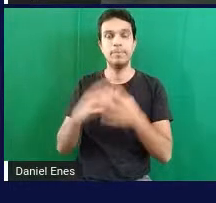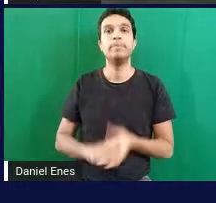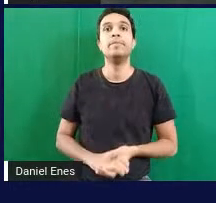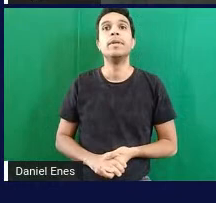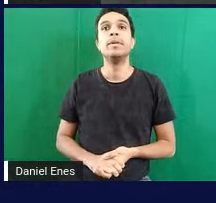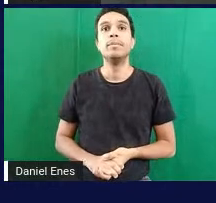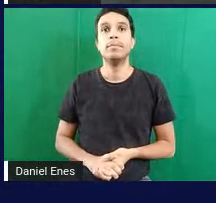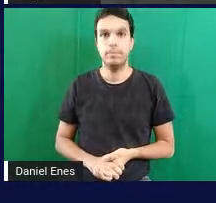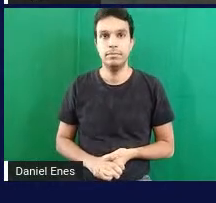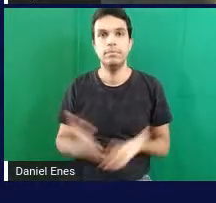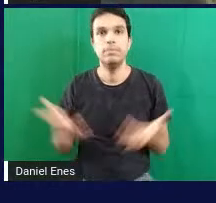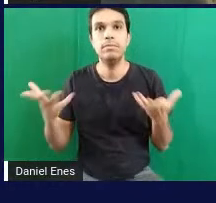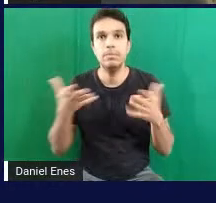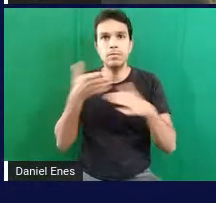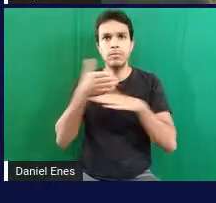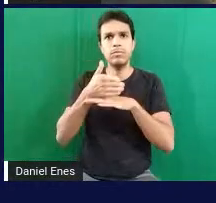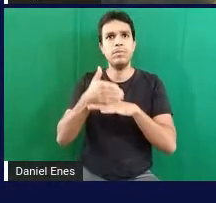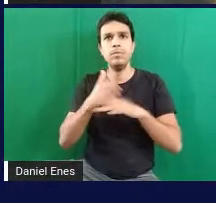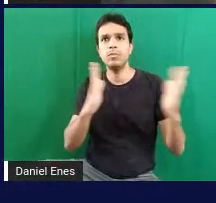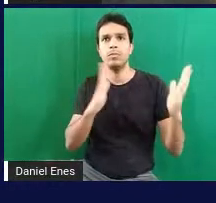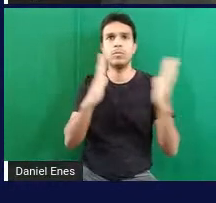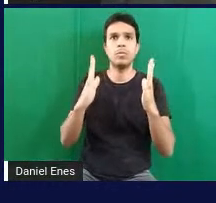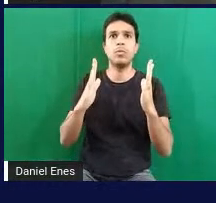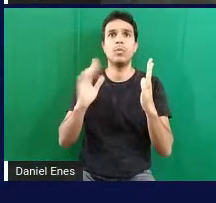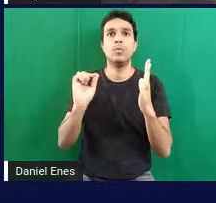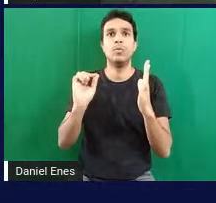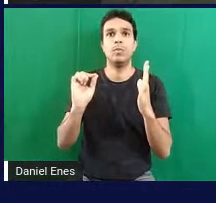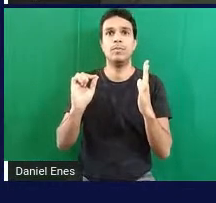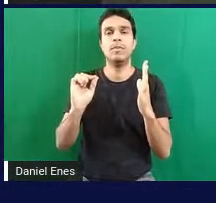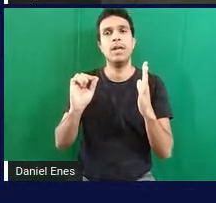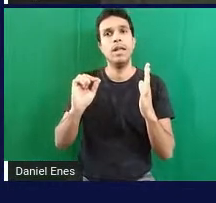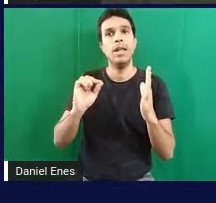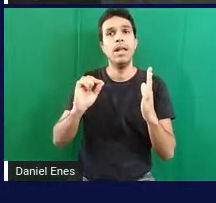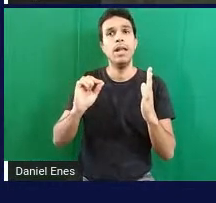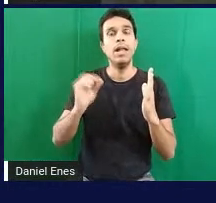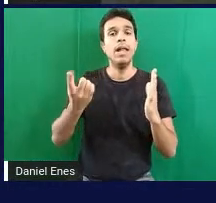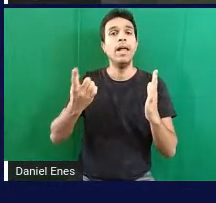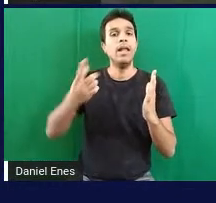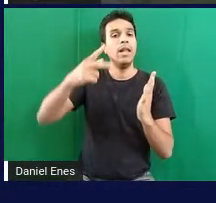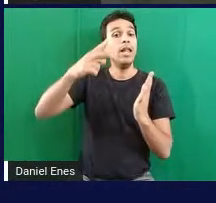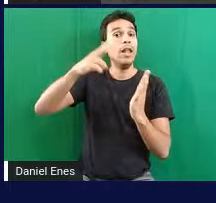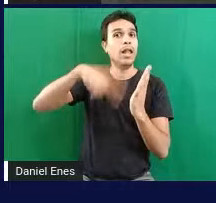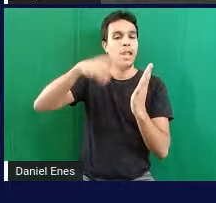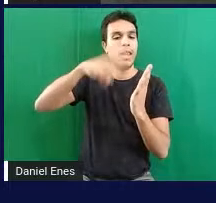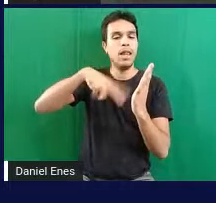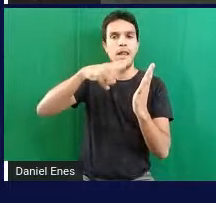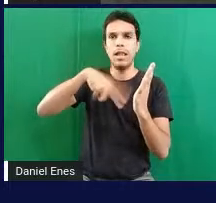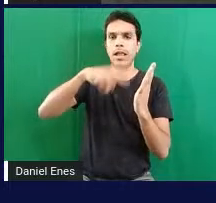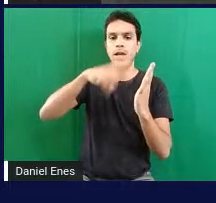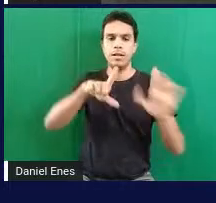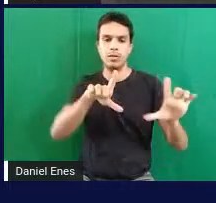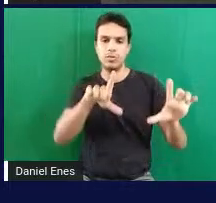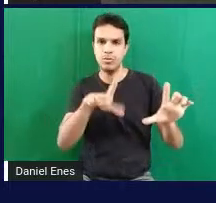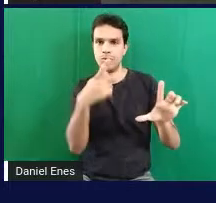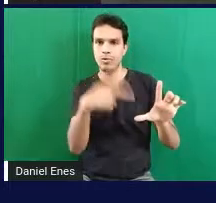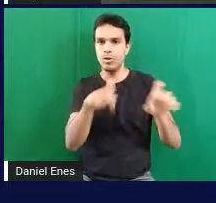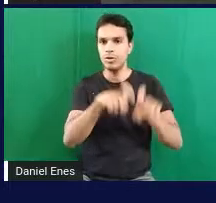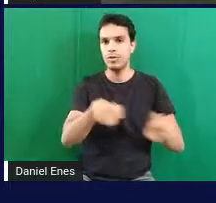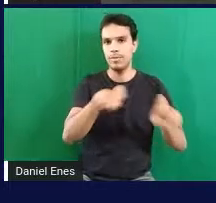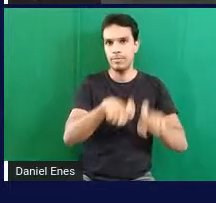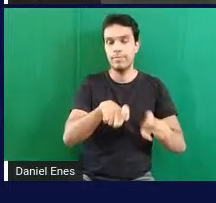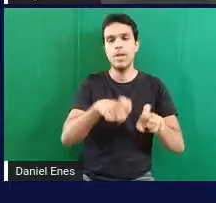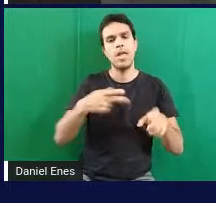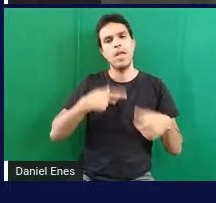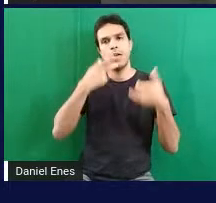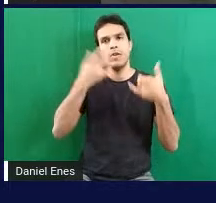eu vou entrar agora na parte de leitores de tela em computadores, né? Quero comentar um pouquinho sobre esses leitores